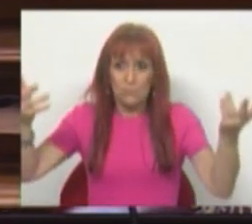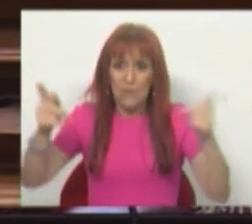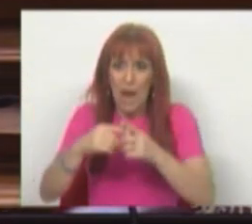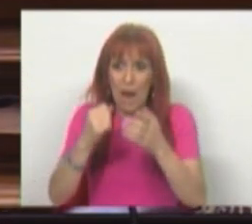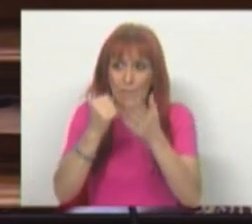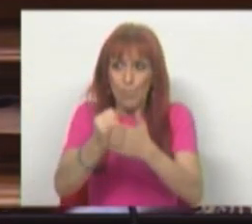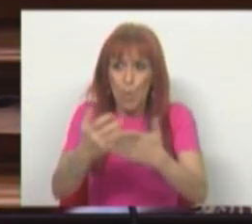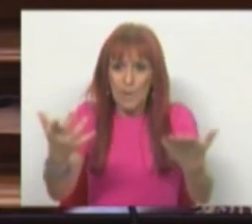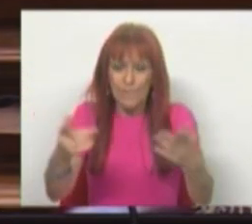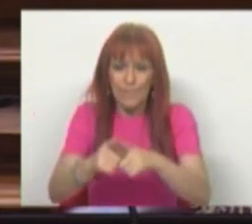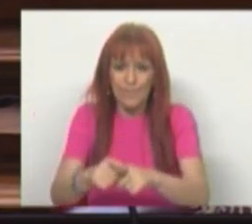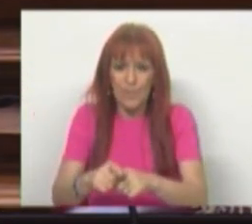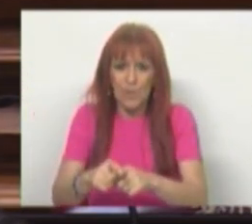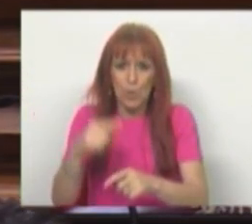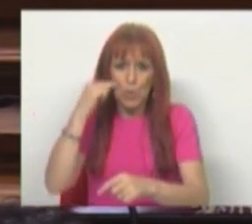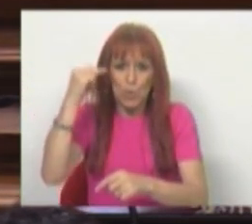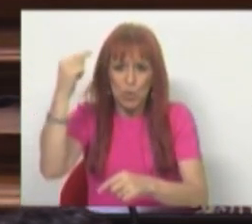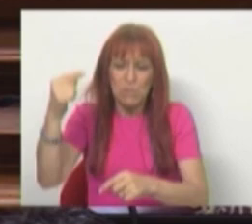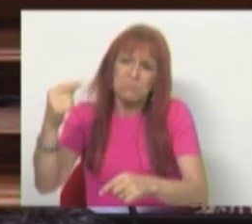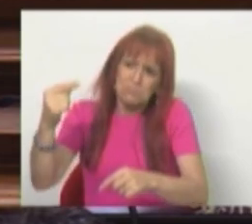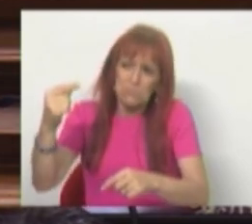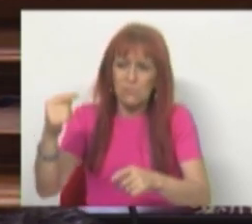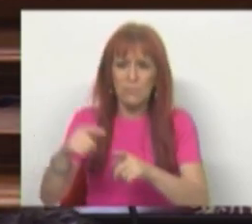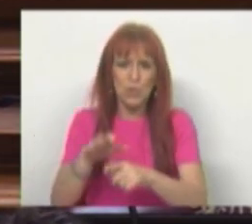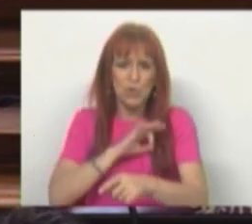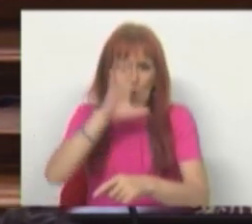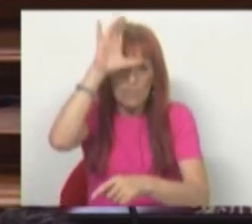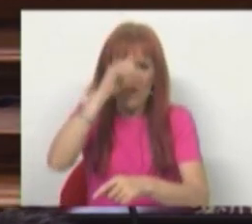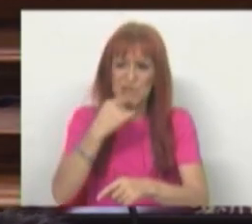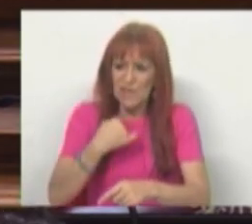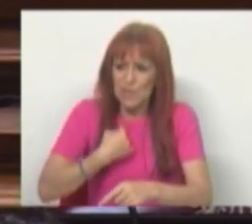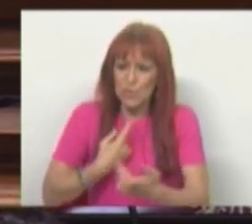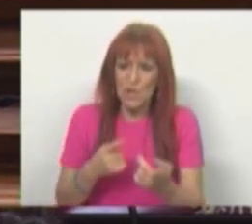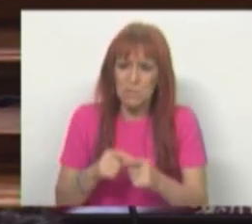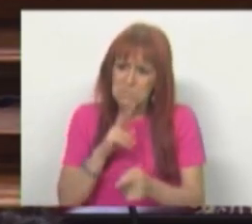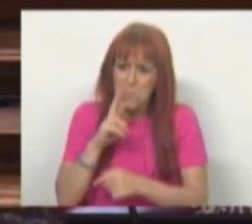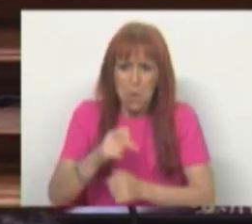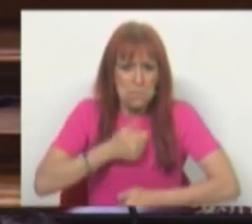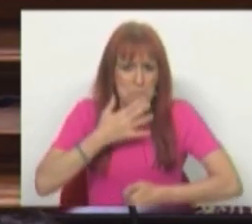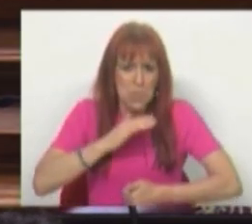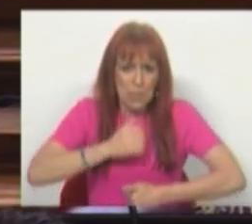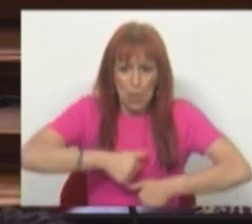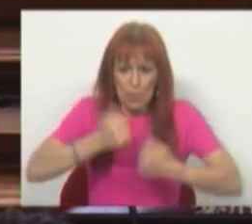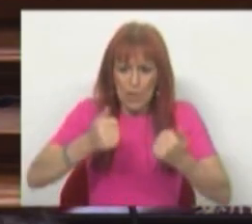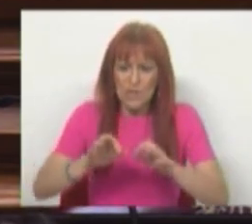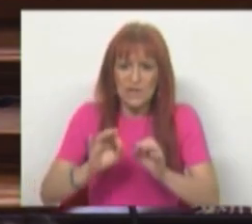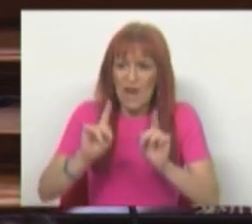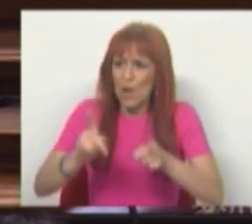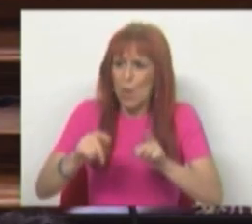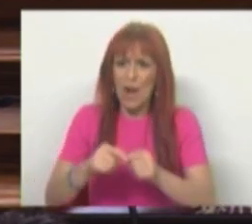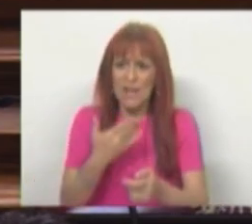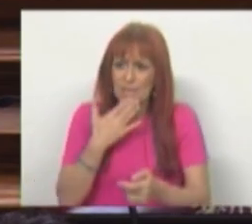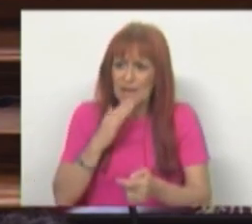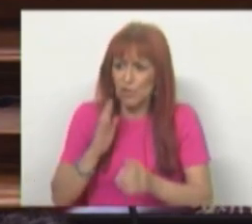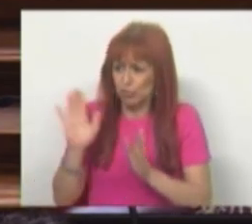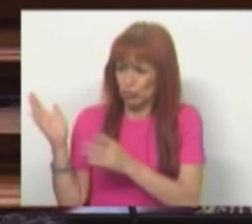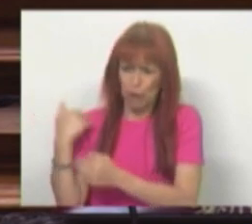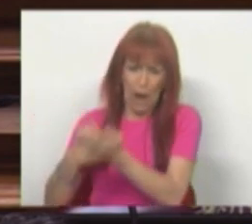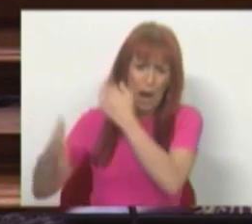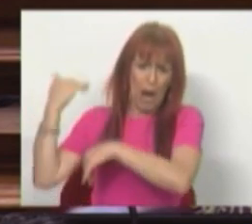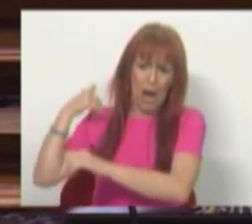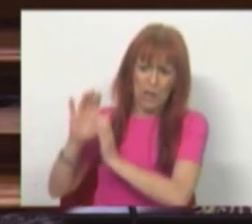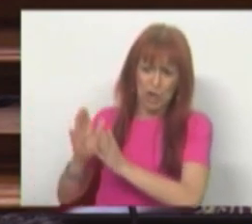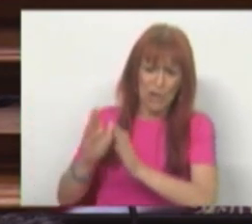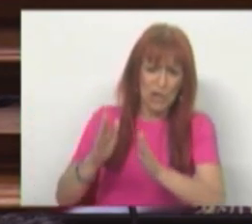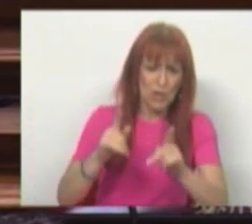apoiar o turismo, que não só, o Sr. Ministro nos diz, está a reagir muito bem, como no fundo é uma dependência que já trazemos de trás.